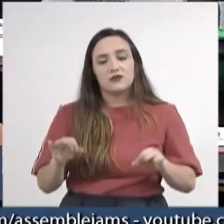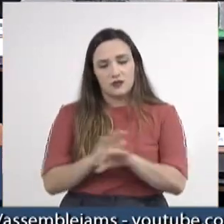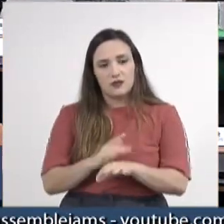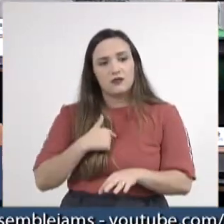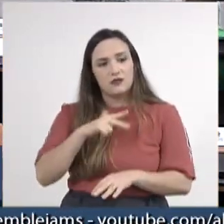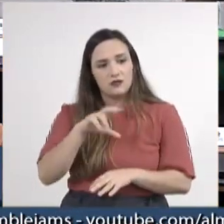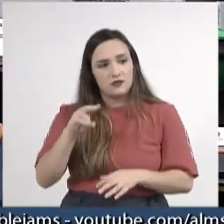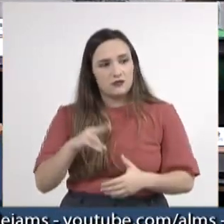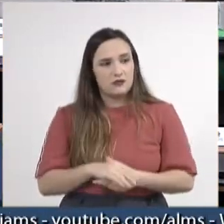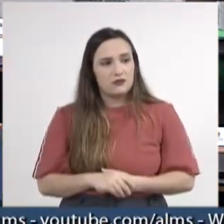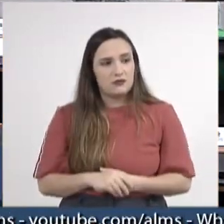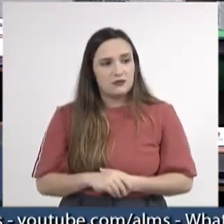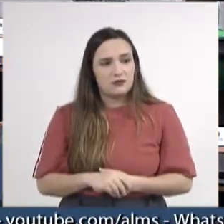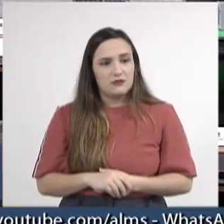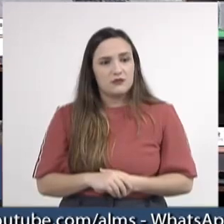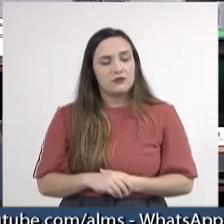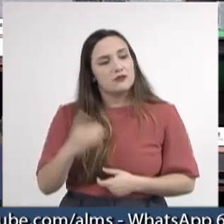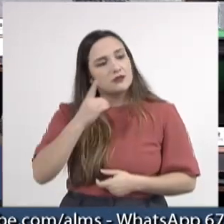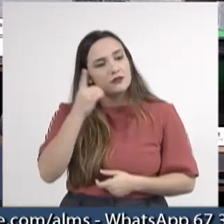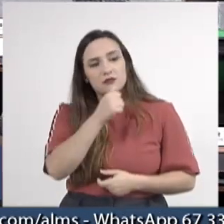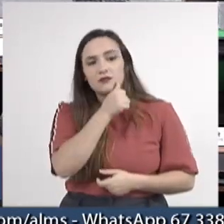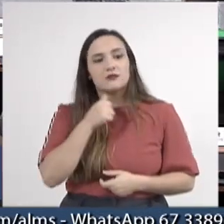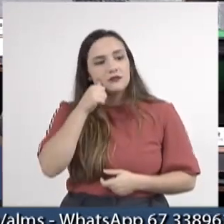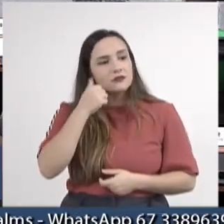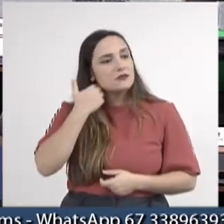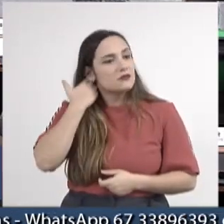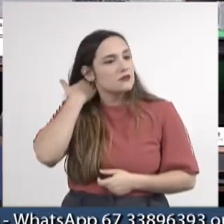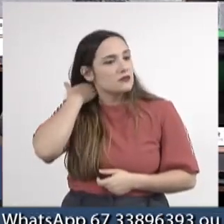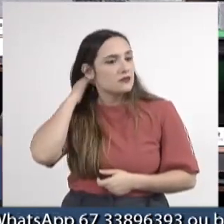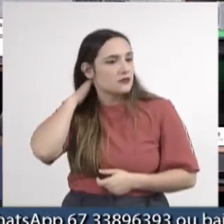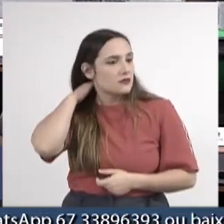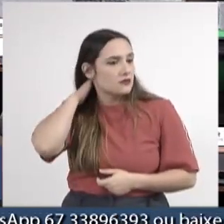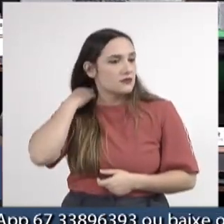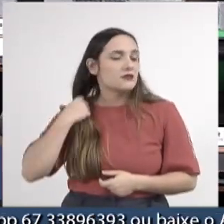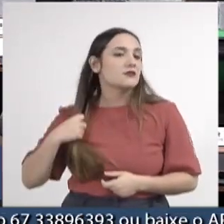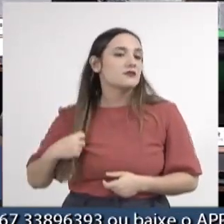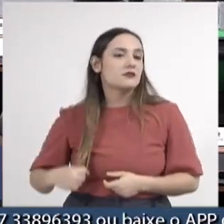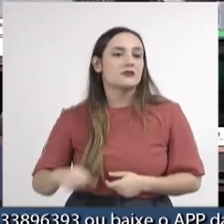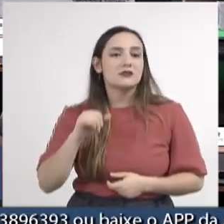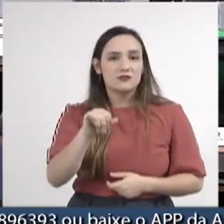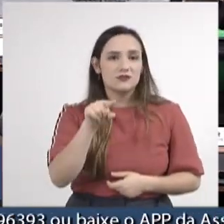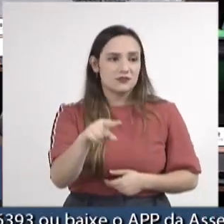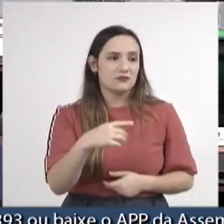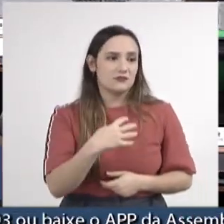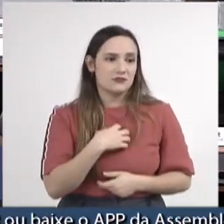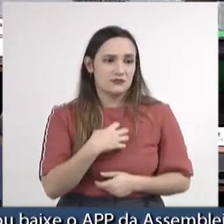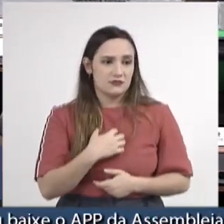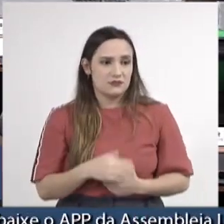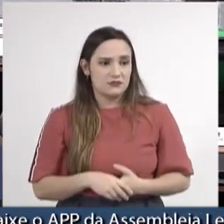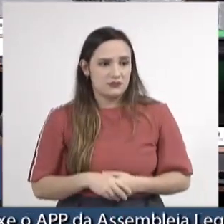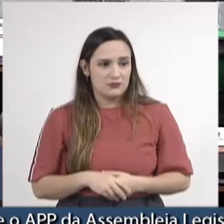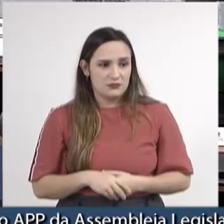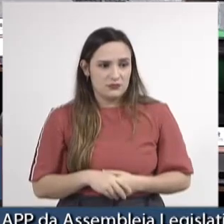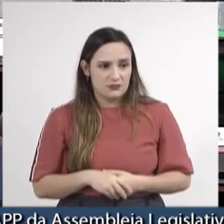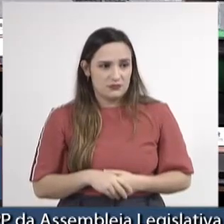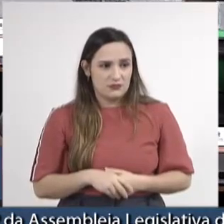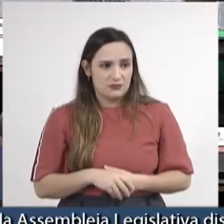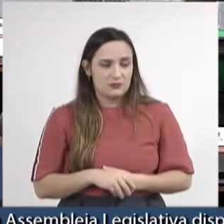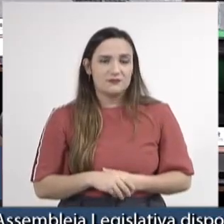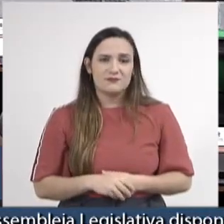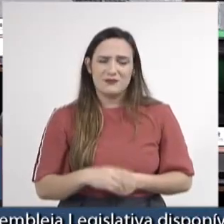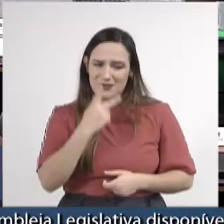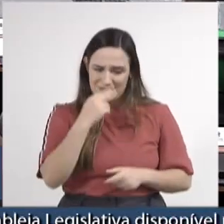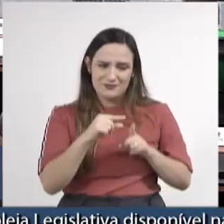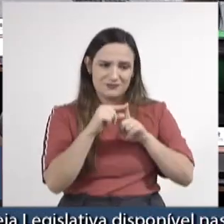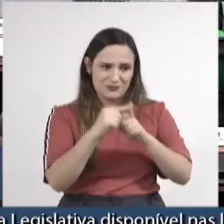concluir. Querido deputado Antônio Vaz, se a vossa excelência sentiu que eu fiz algum